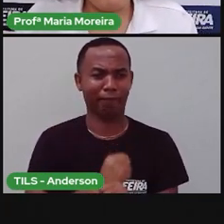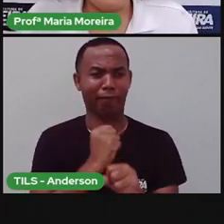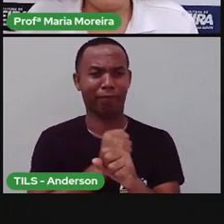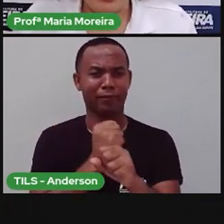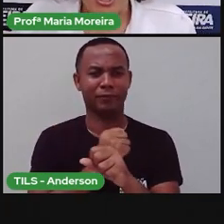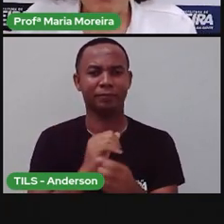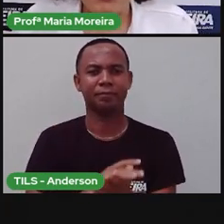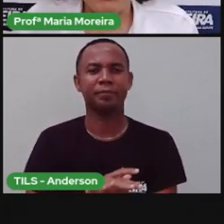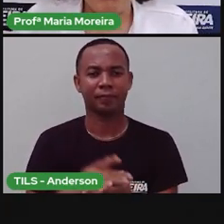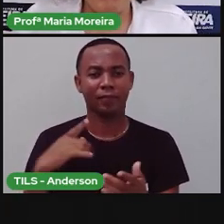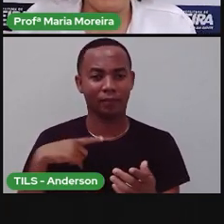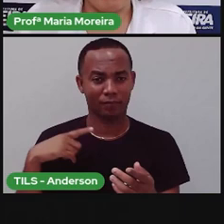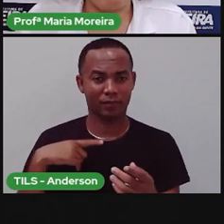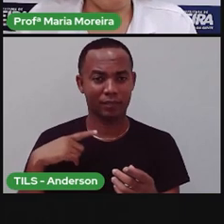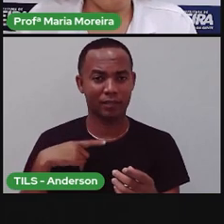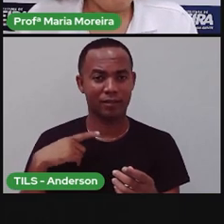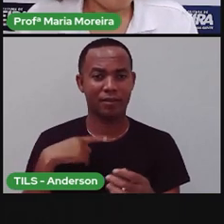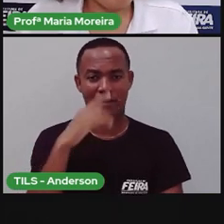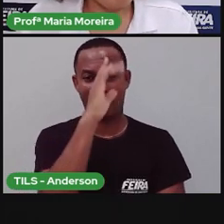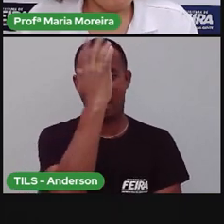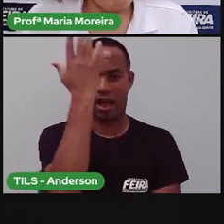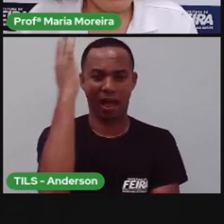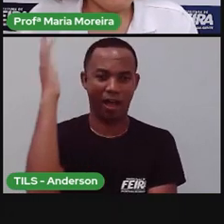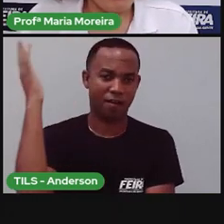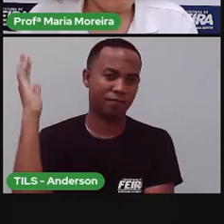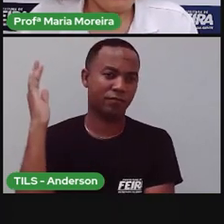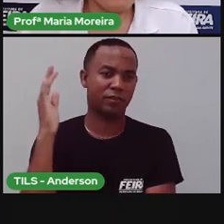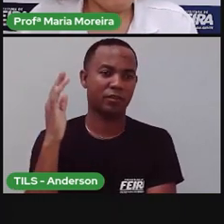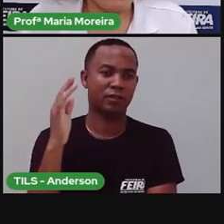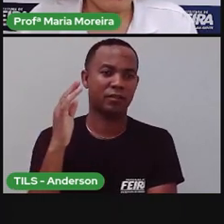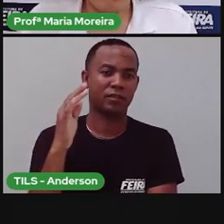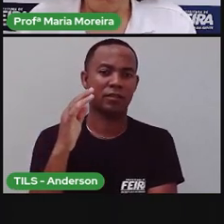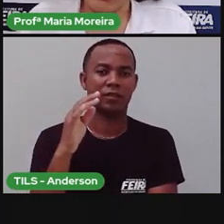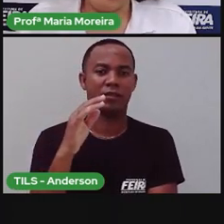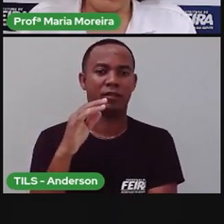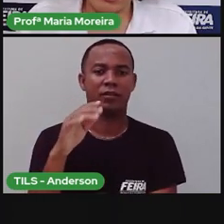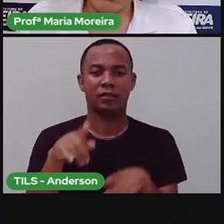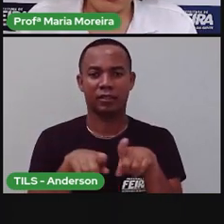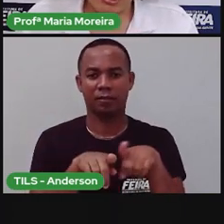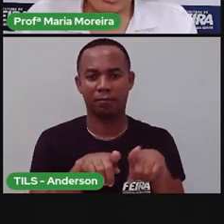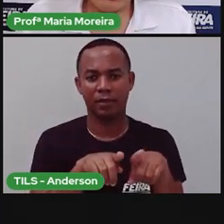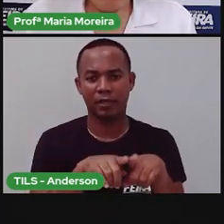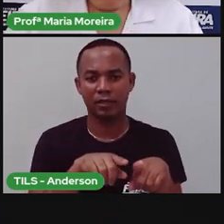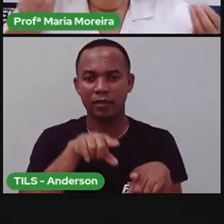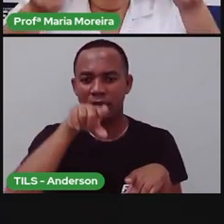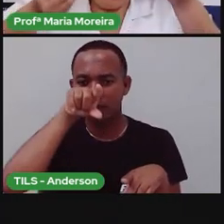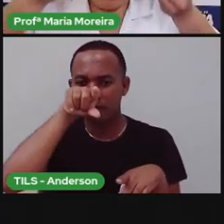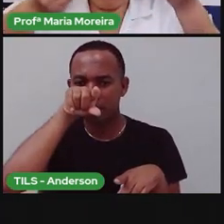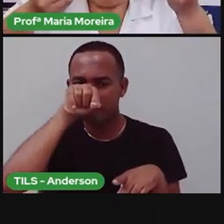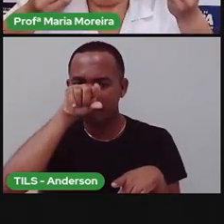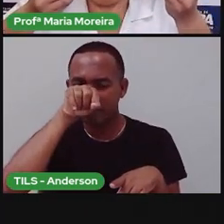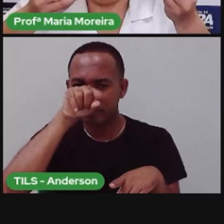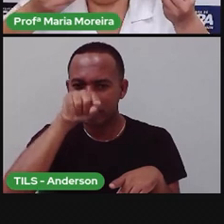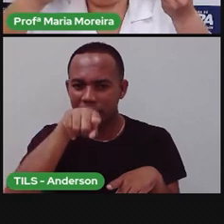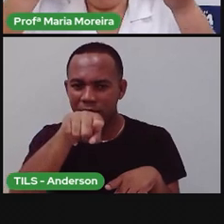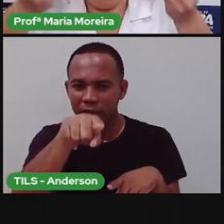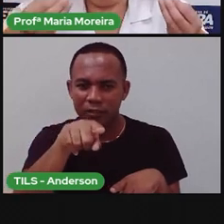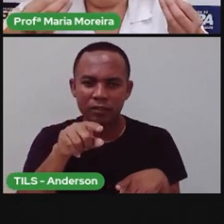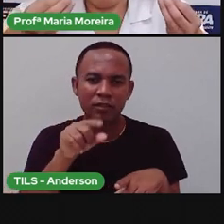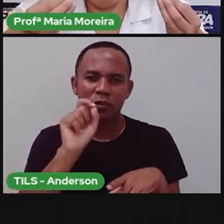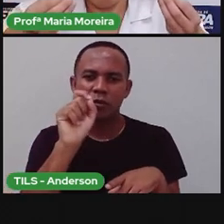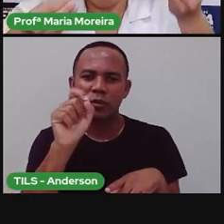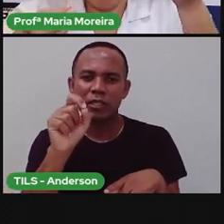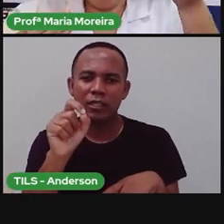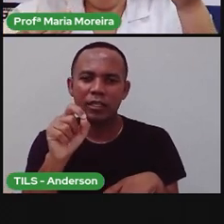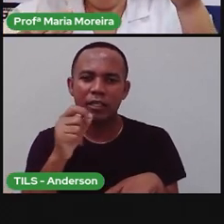e algumas espécies de aves, como o beija-flor, vivem em média apenas o quê? Quatro anos. Então, perceba a diferença. Uma